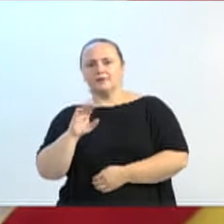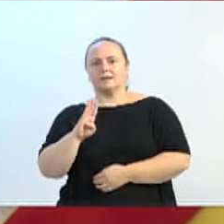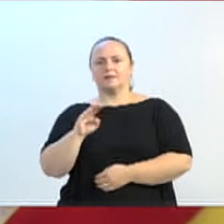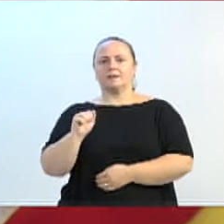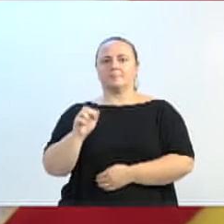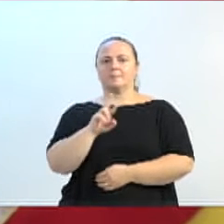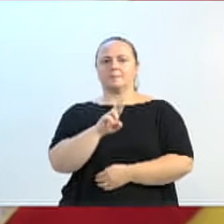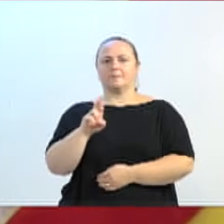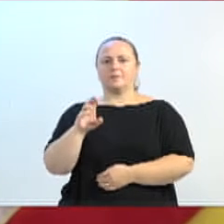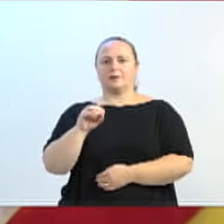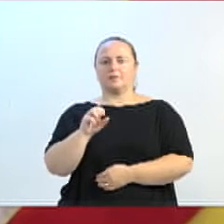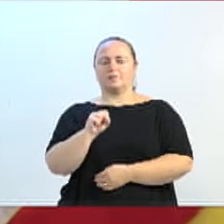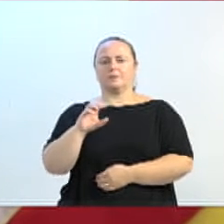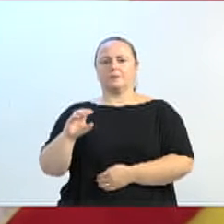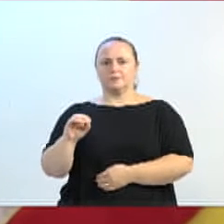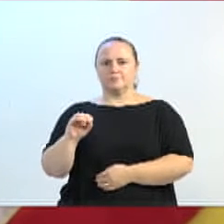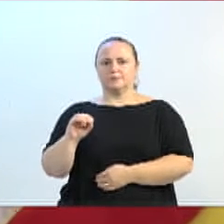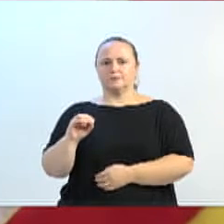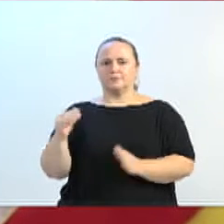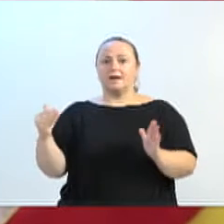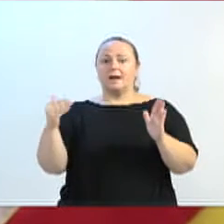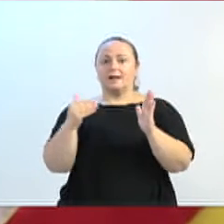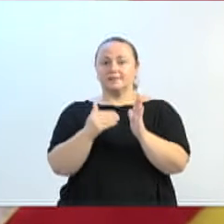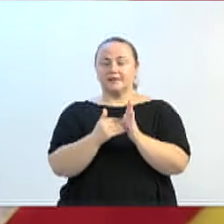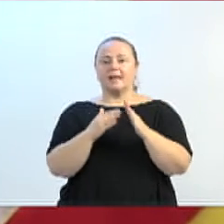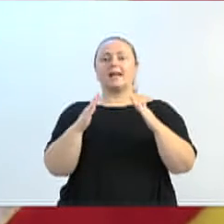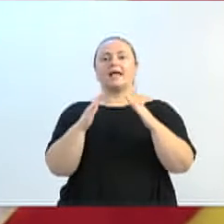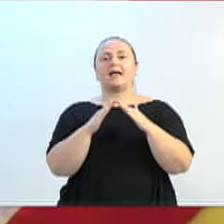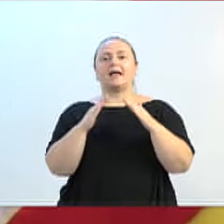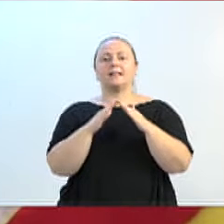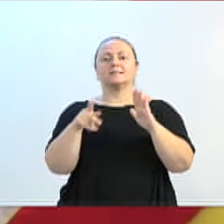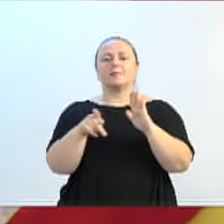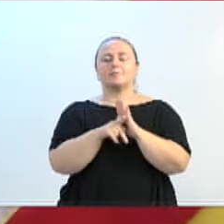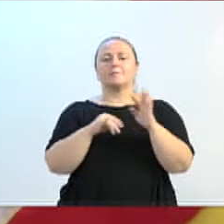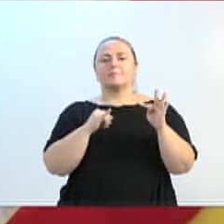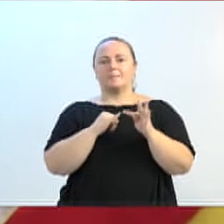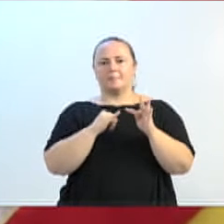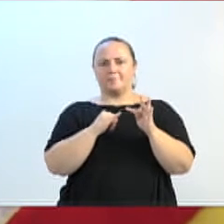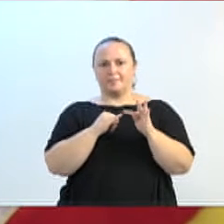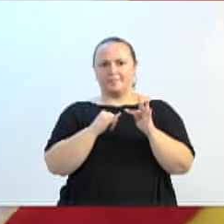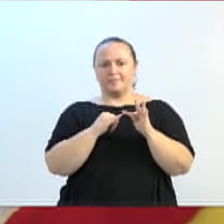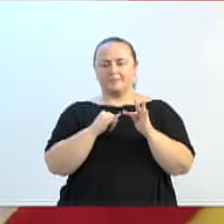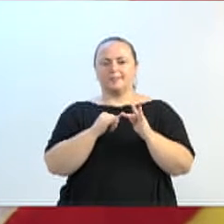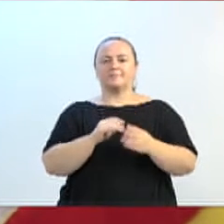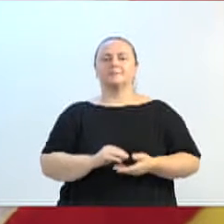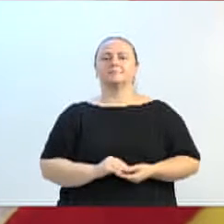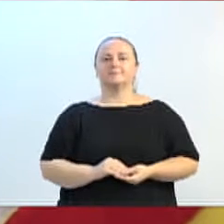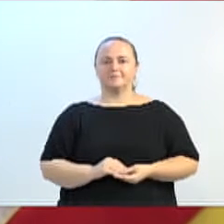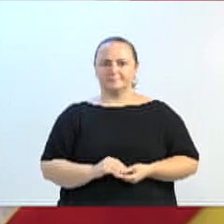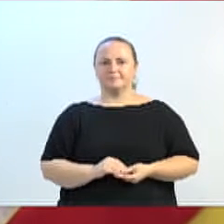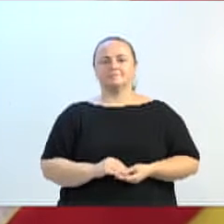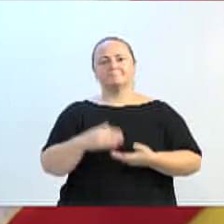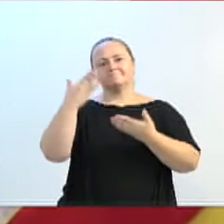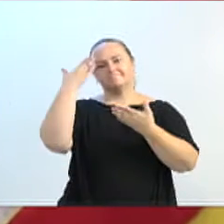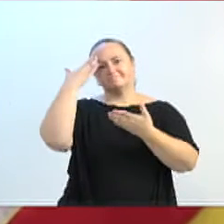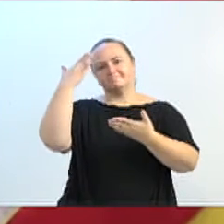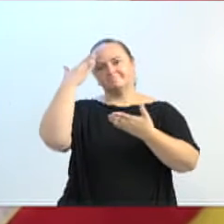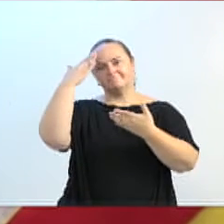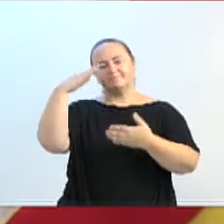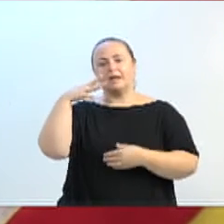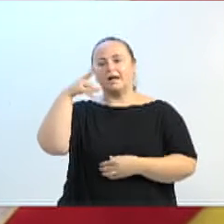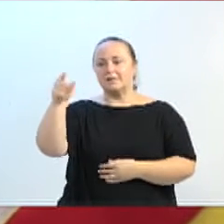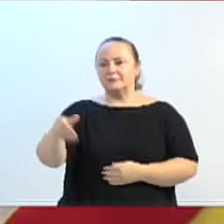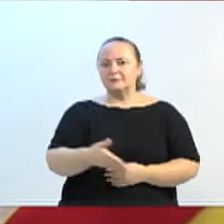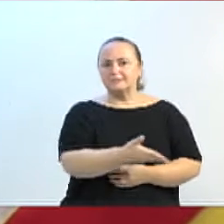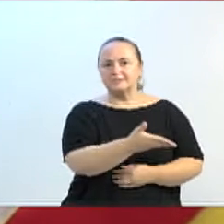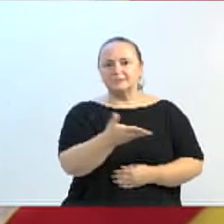da Itopá Vazinha. Muito obrigado a todos os envolvidos em todas essas obras que citei. Mais uma